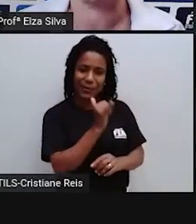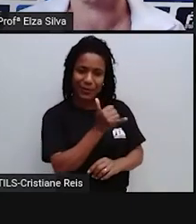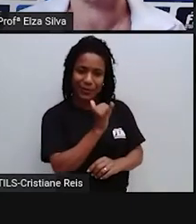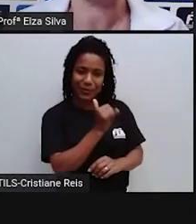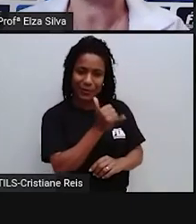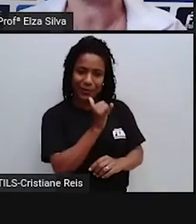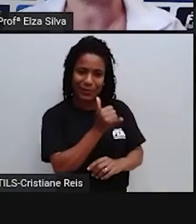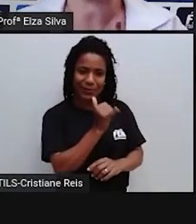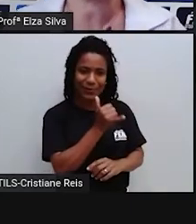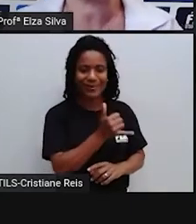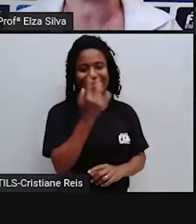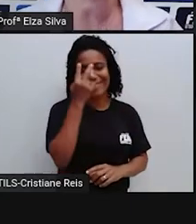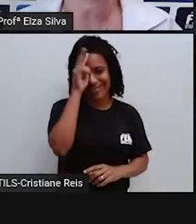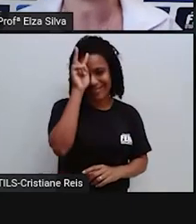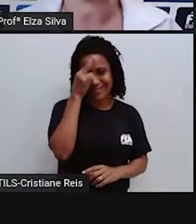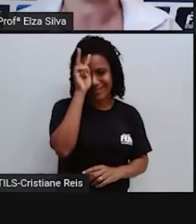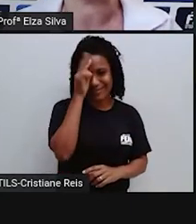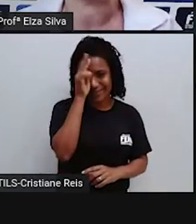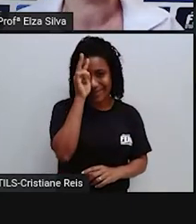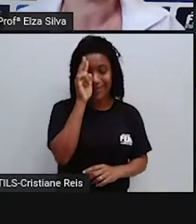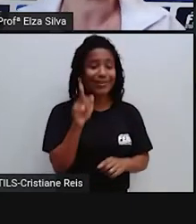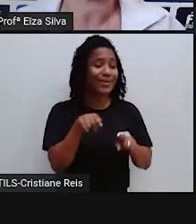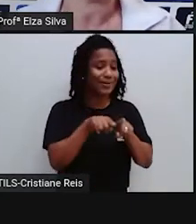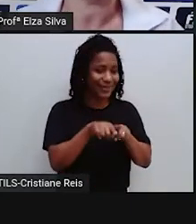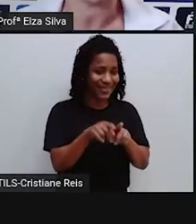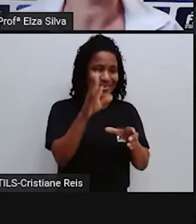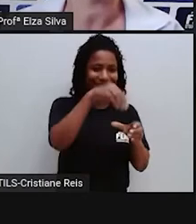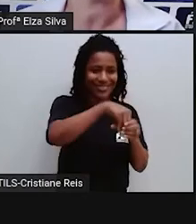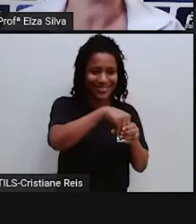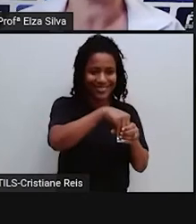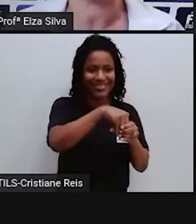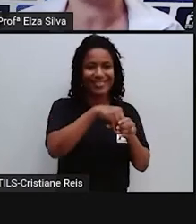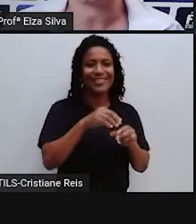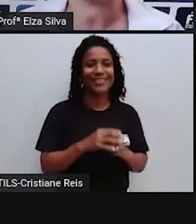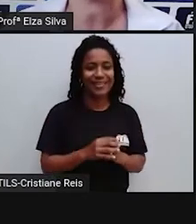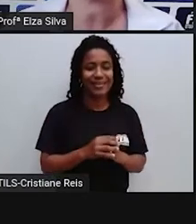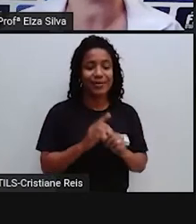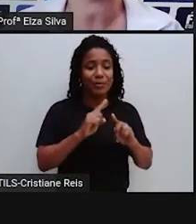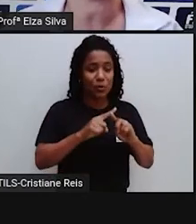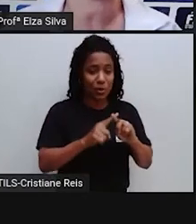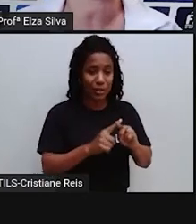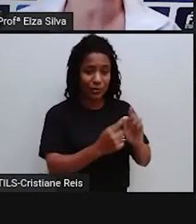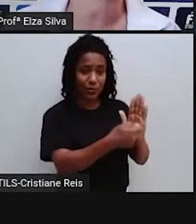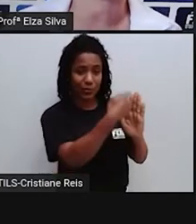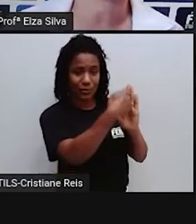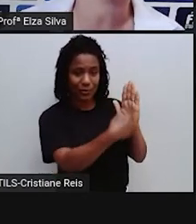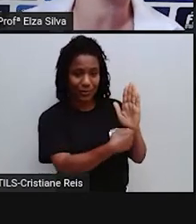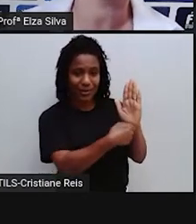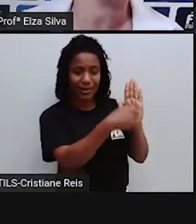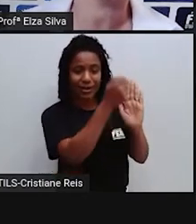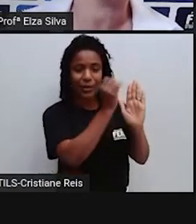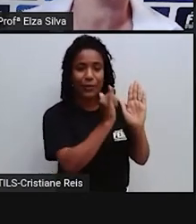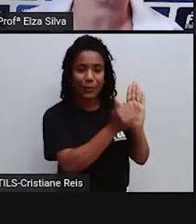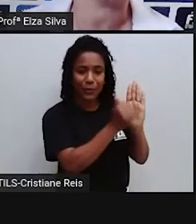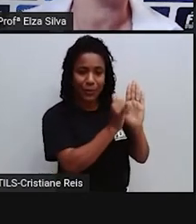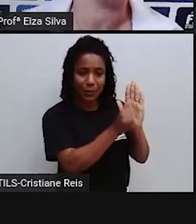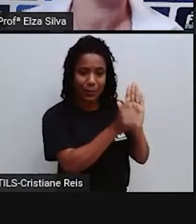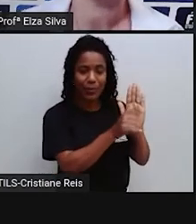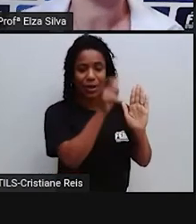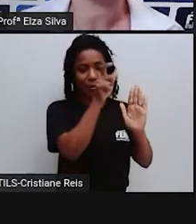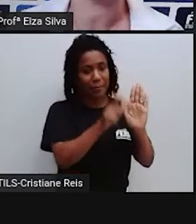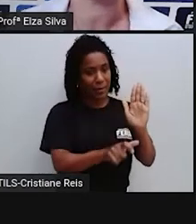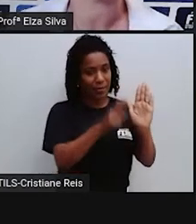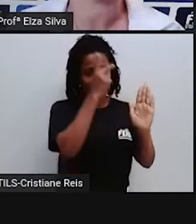história Da qual ele participou Porque o relato Ele é narrado Em primeira pessoa Do singular ou do plural